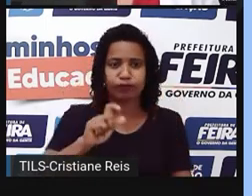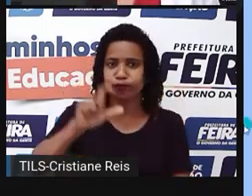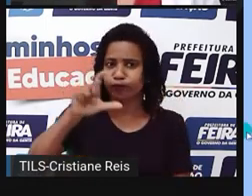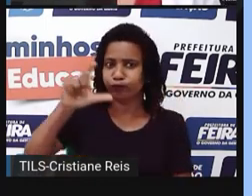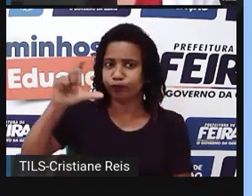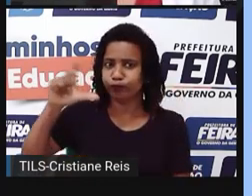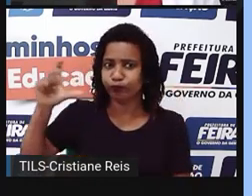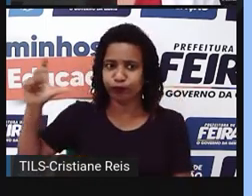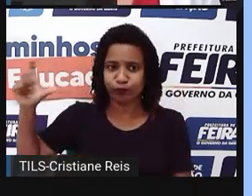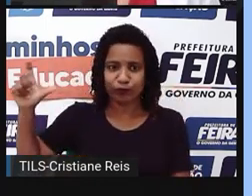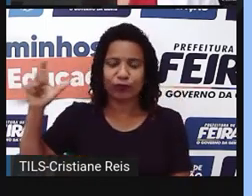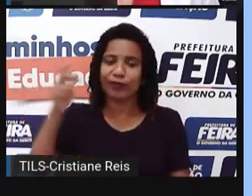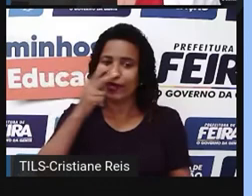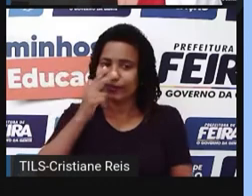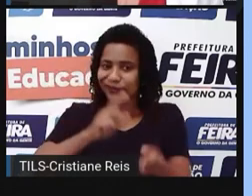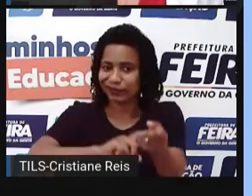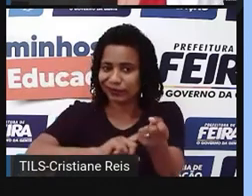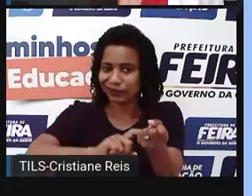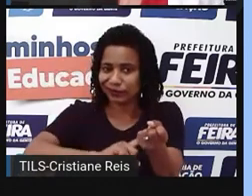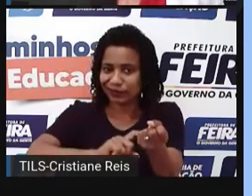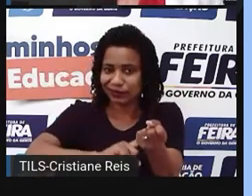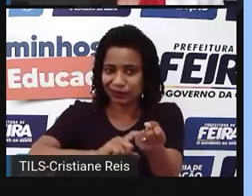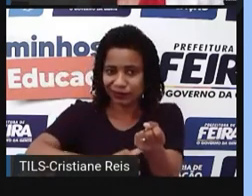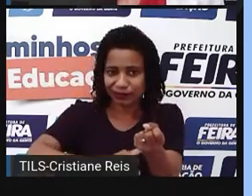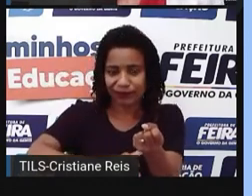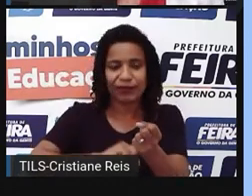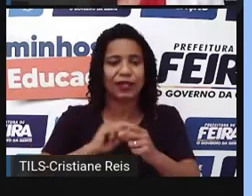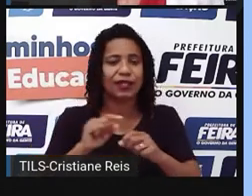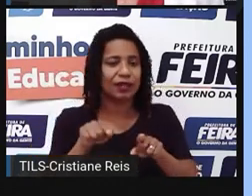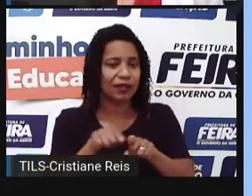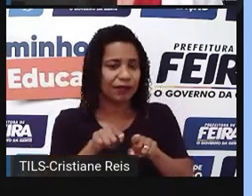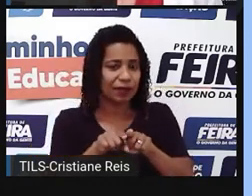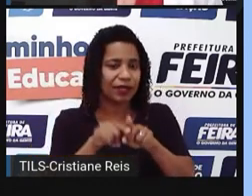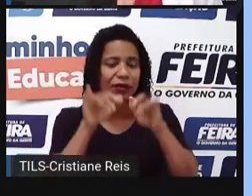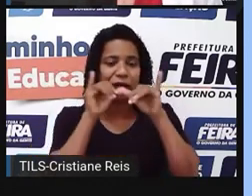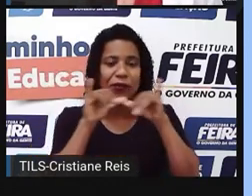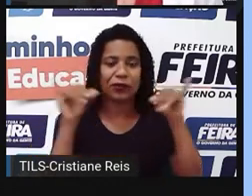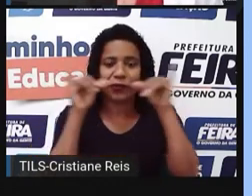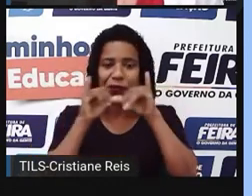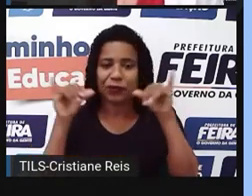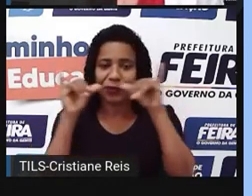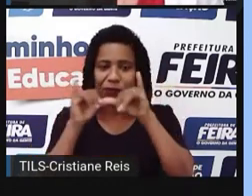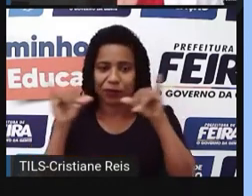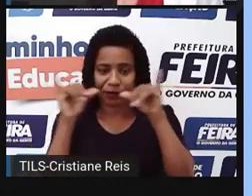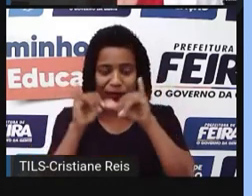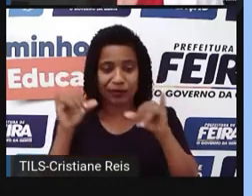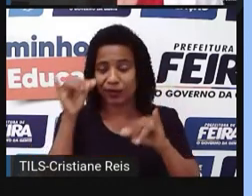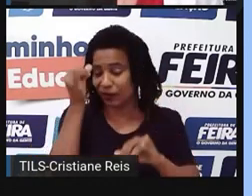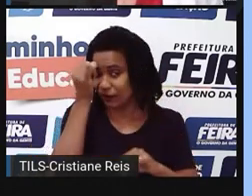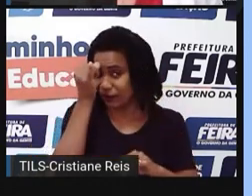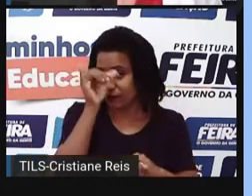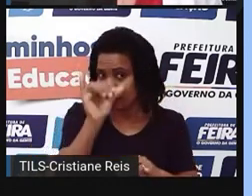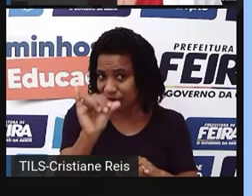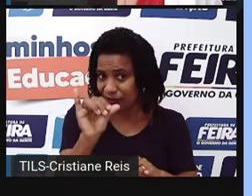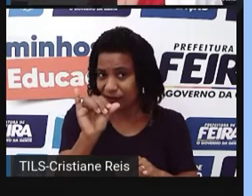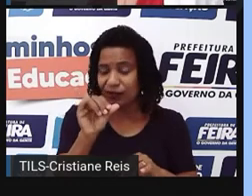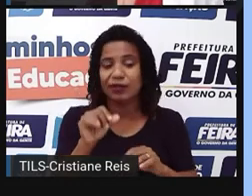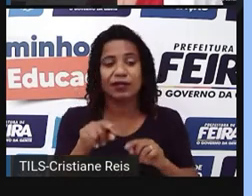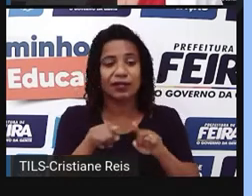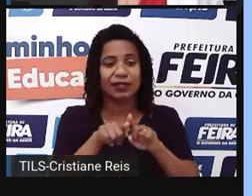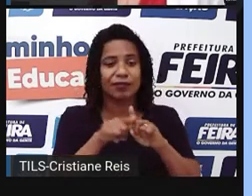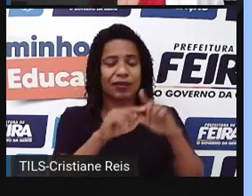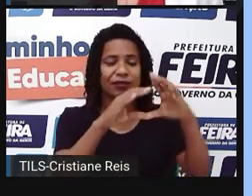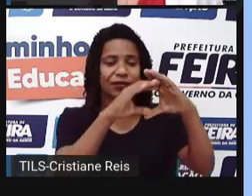Evite mensagens de propagandas não solicitadas. E os emoticons, a gente deve